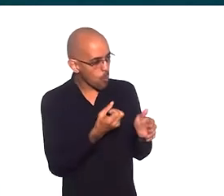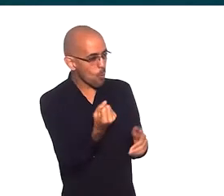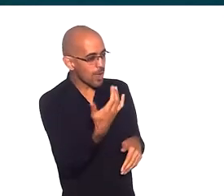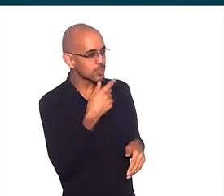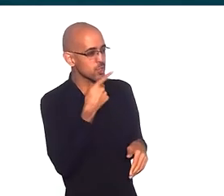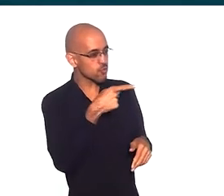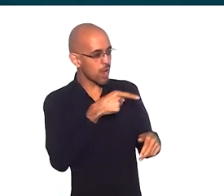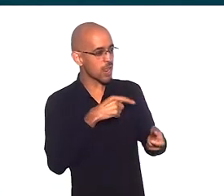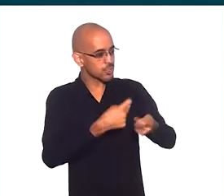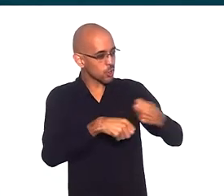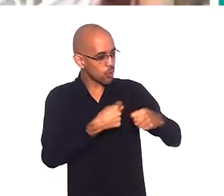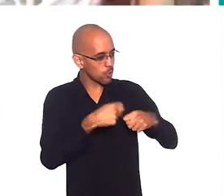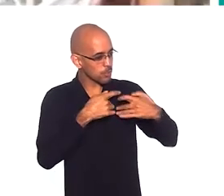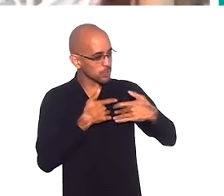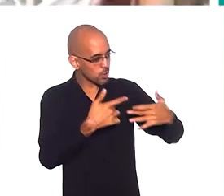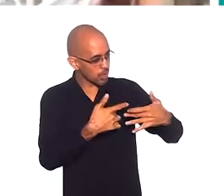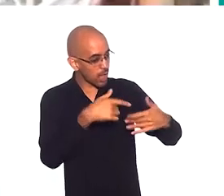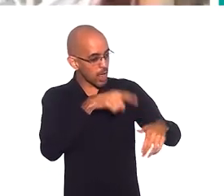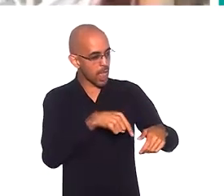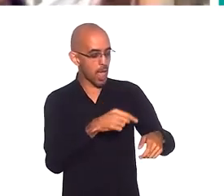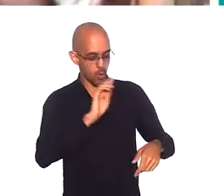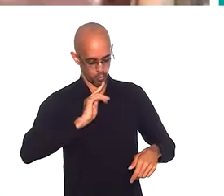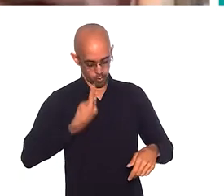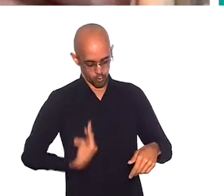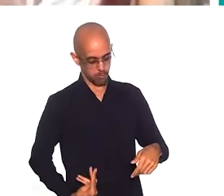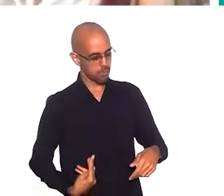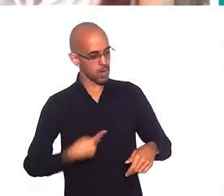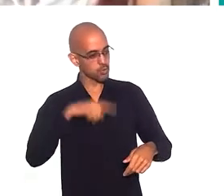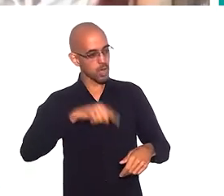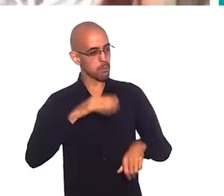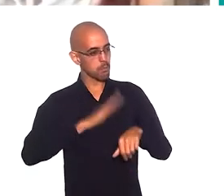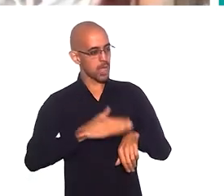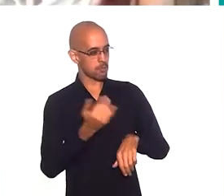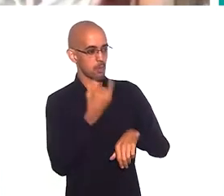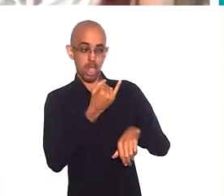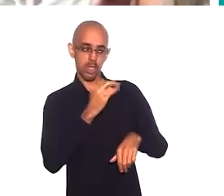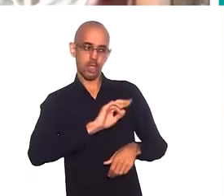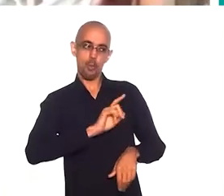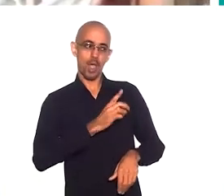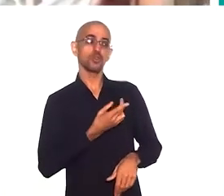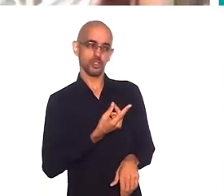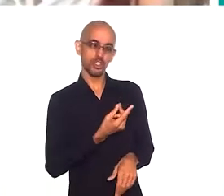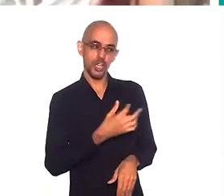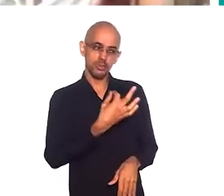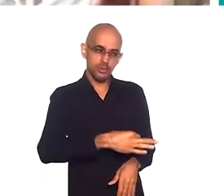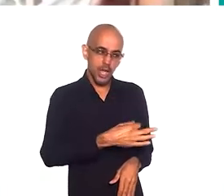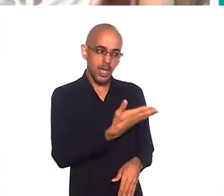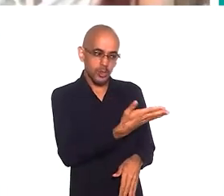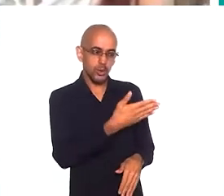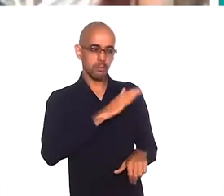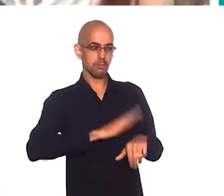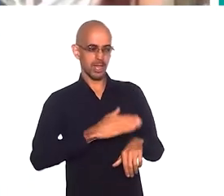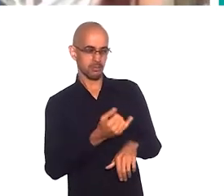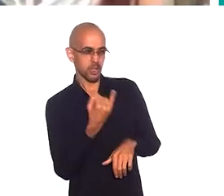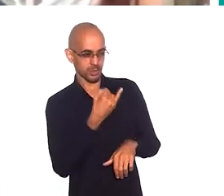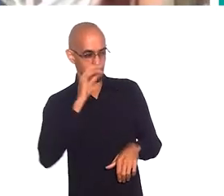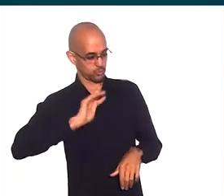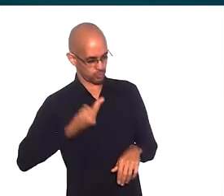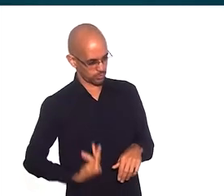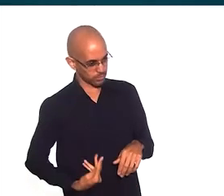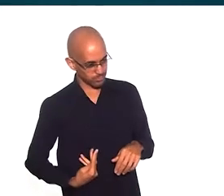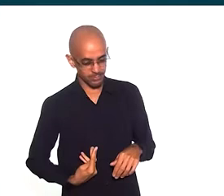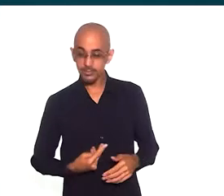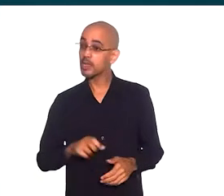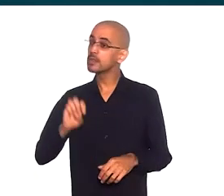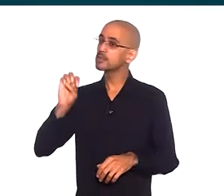quem está no centro é o ser humano, não é o capital que é o mais importante, mas o mais importante é o ser humano. É isso, Tutuca?